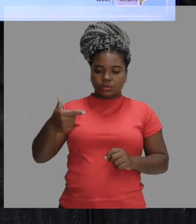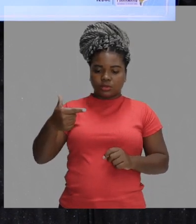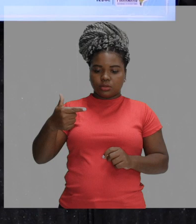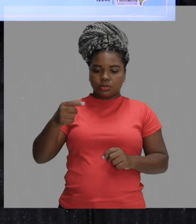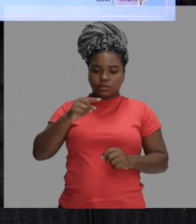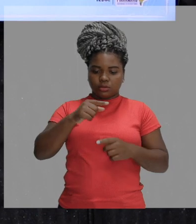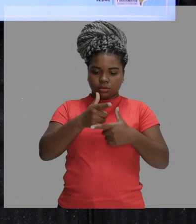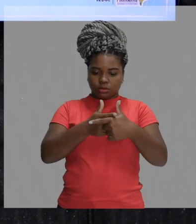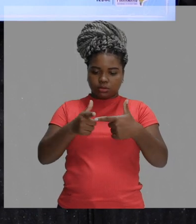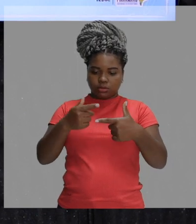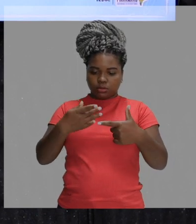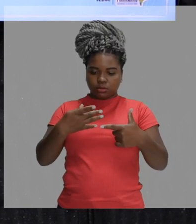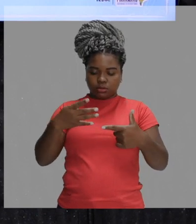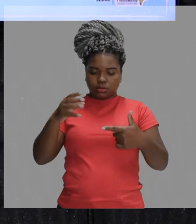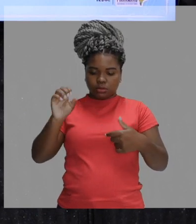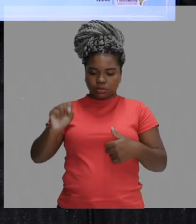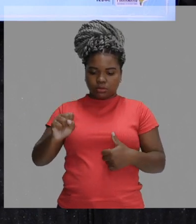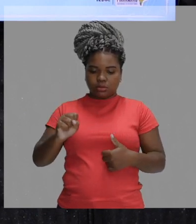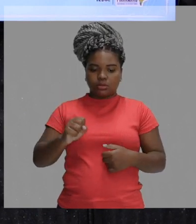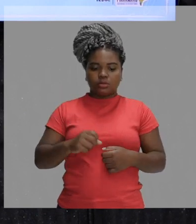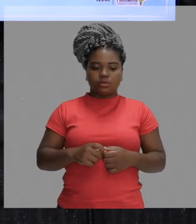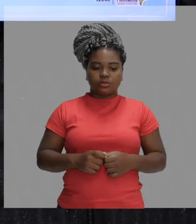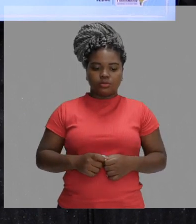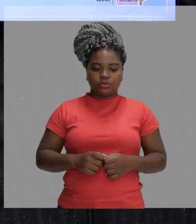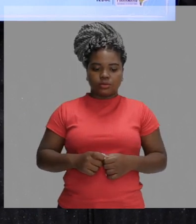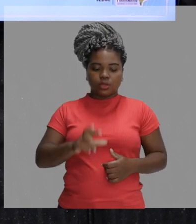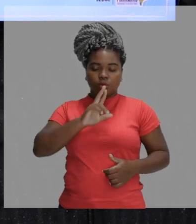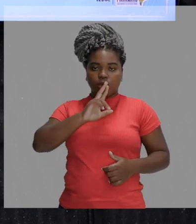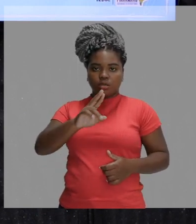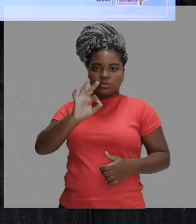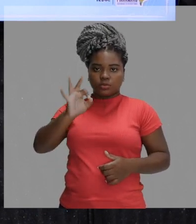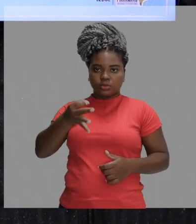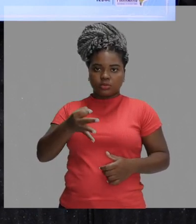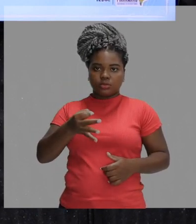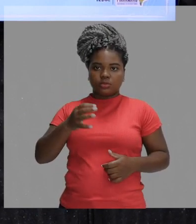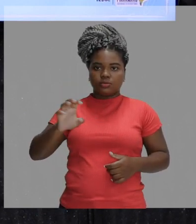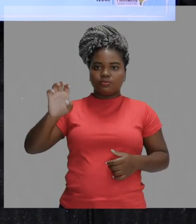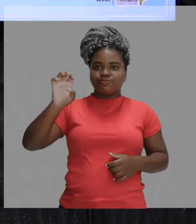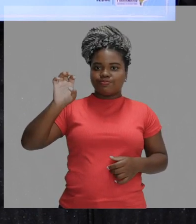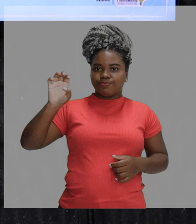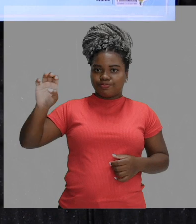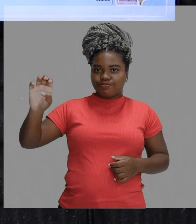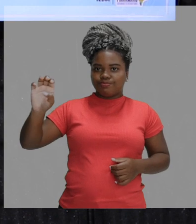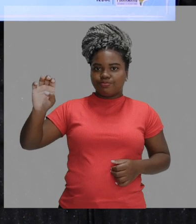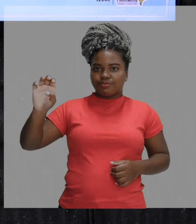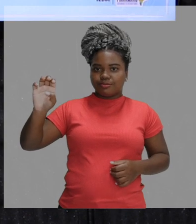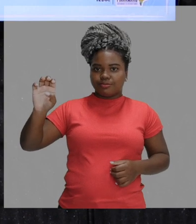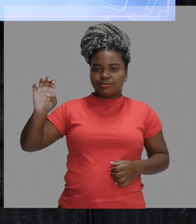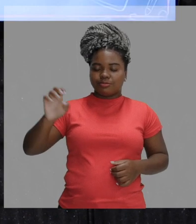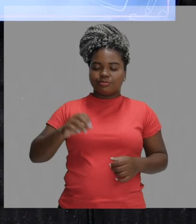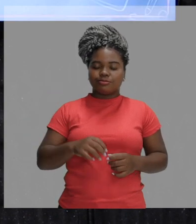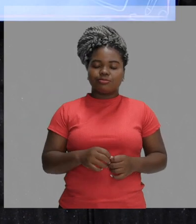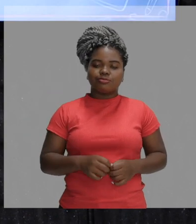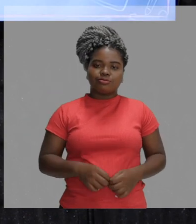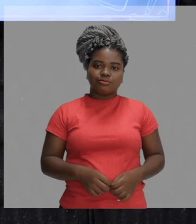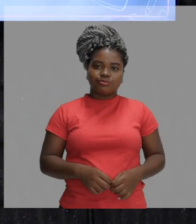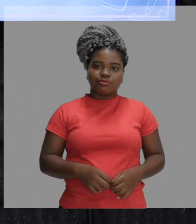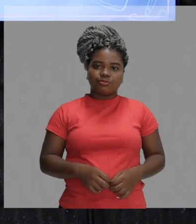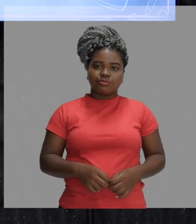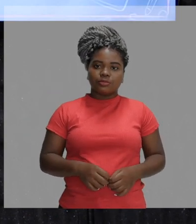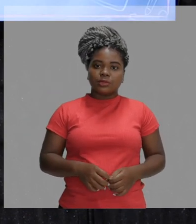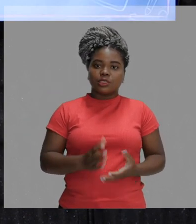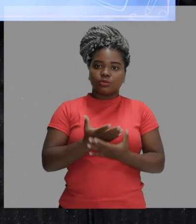finalizando com 1,5 então a resposta a letra é 1,5 certo?